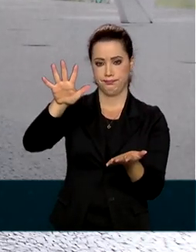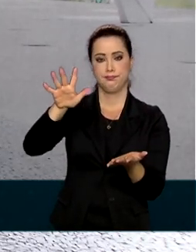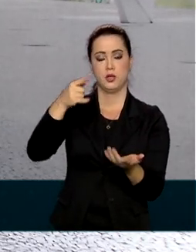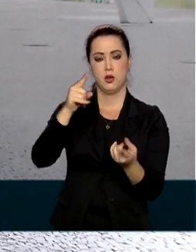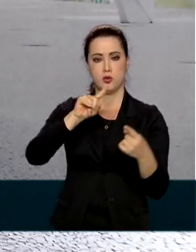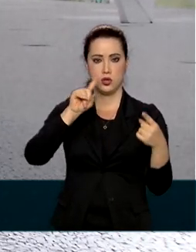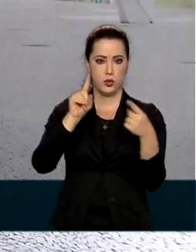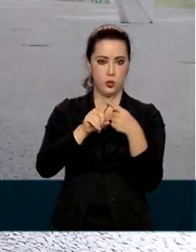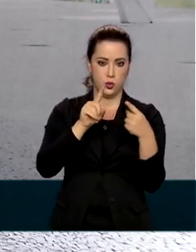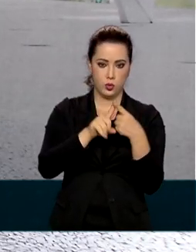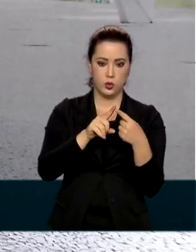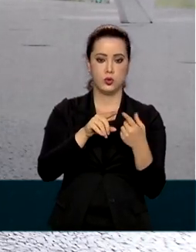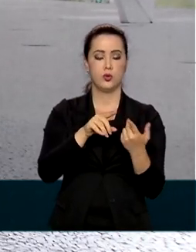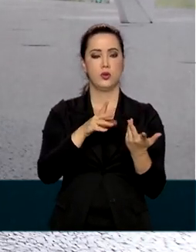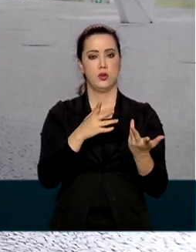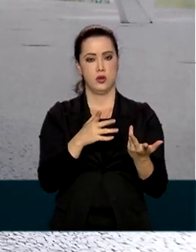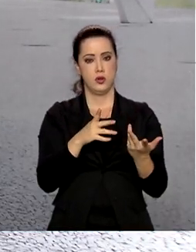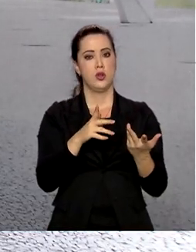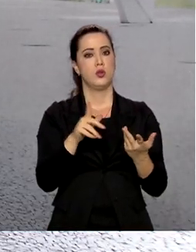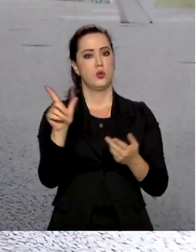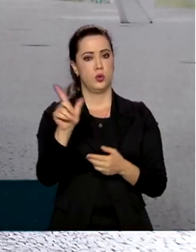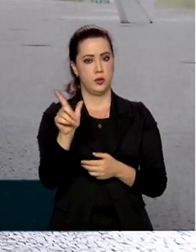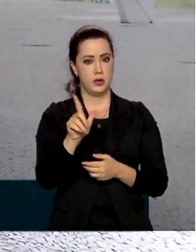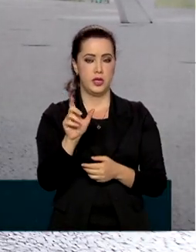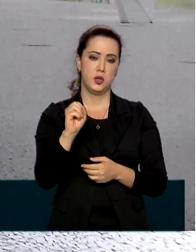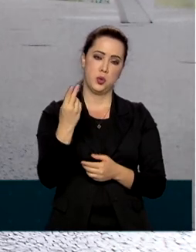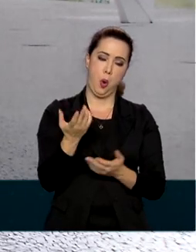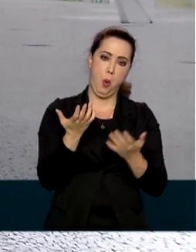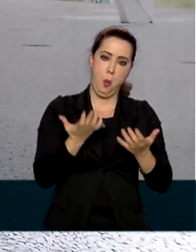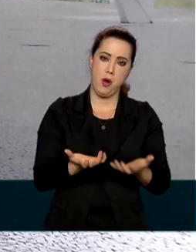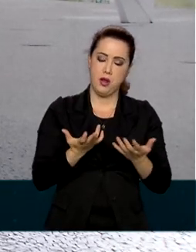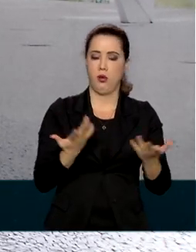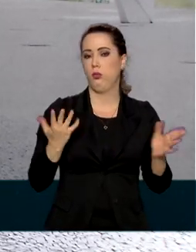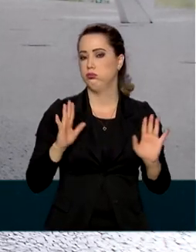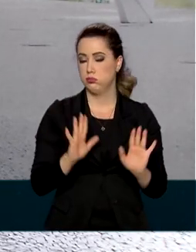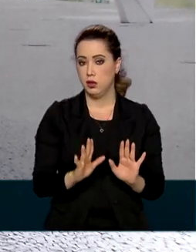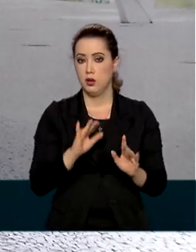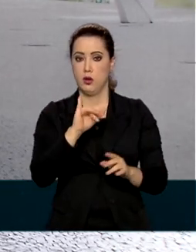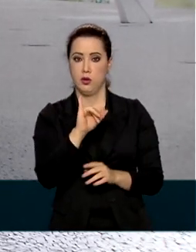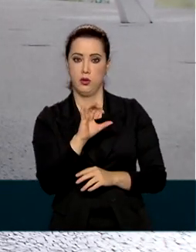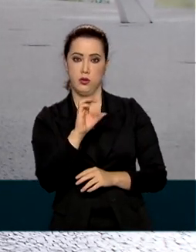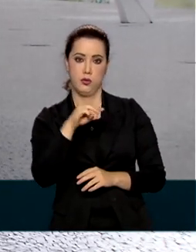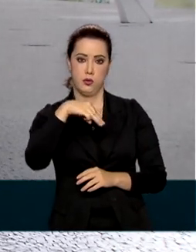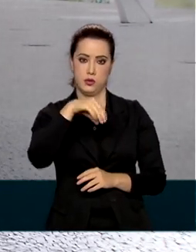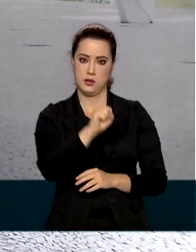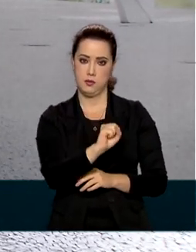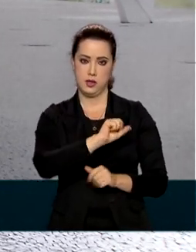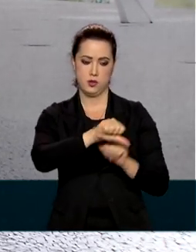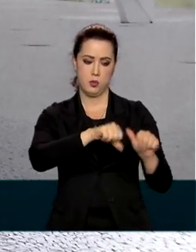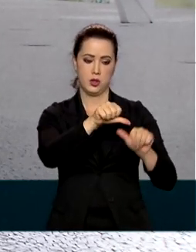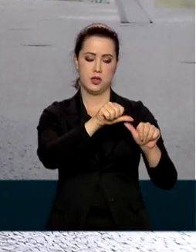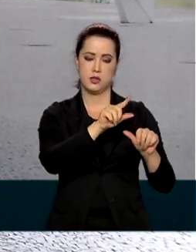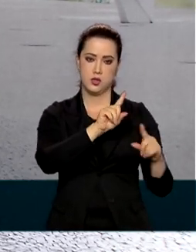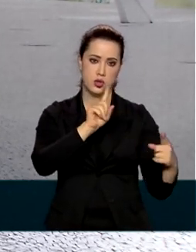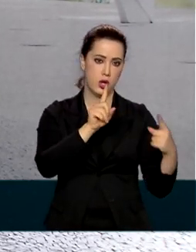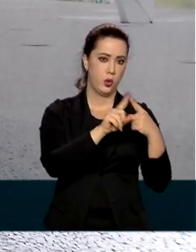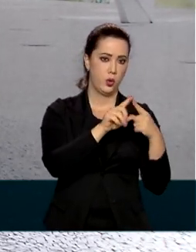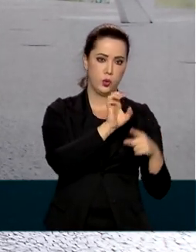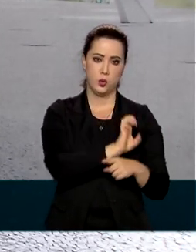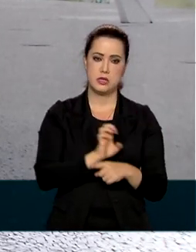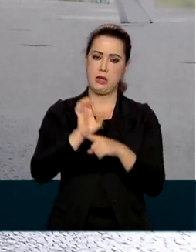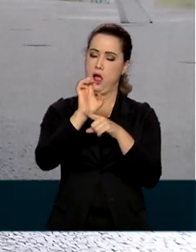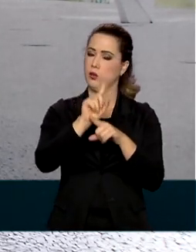unidade de medida do produto, seja, litro ou quilo. Com isso, o ICMS não vai mais variar conforme o preço do